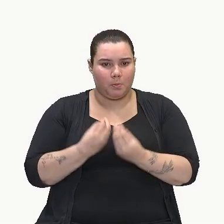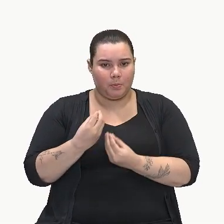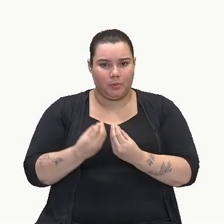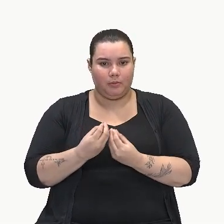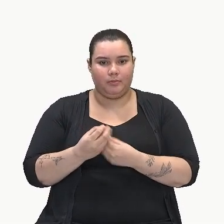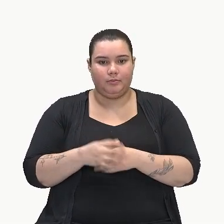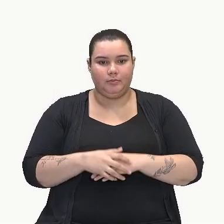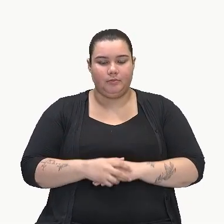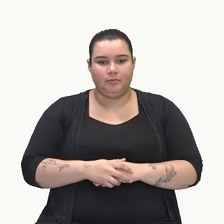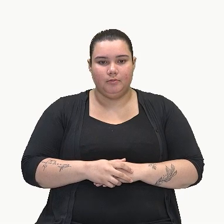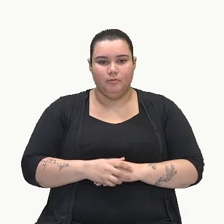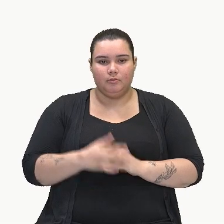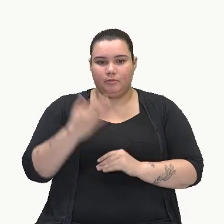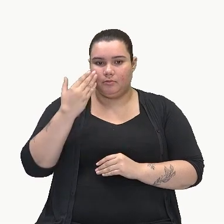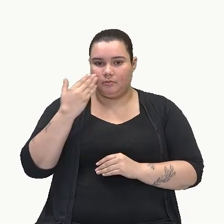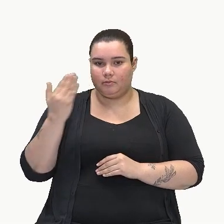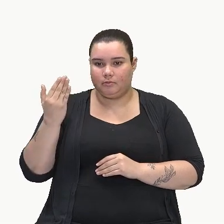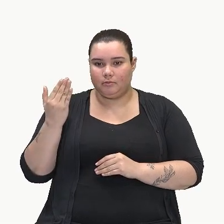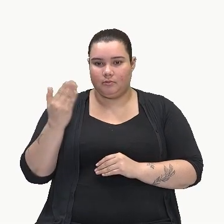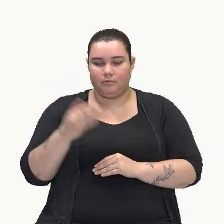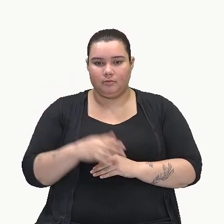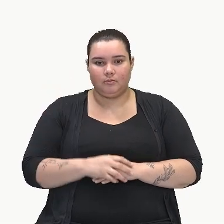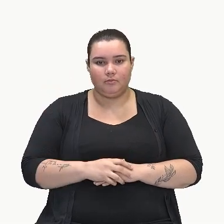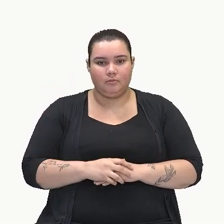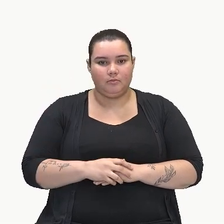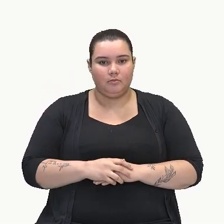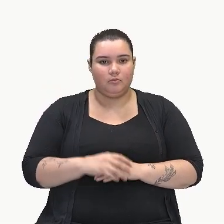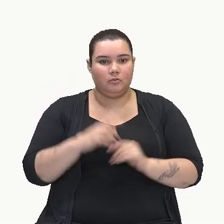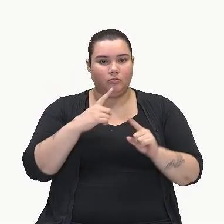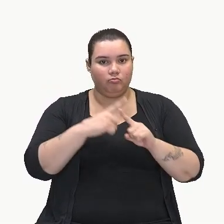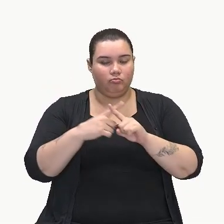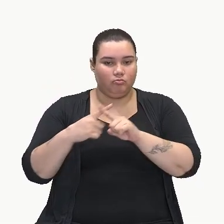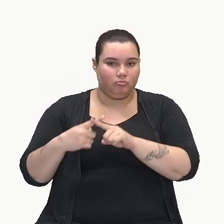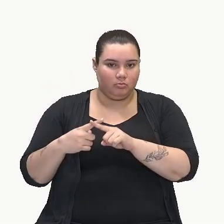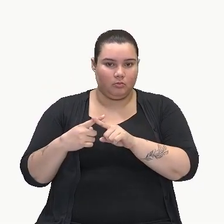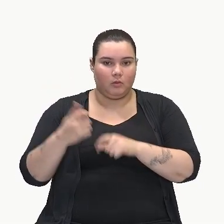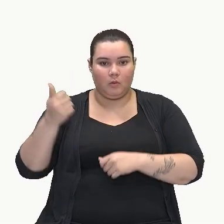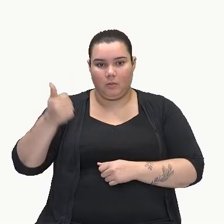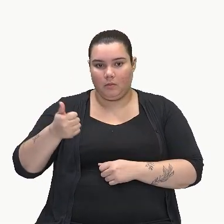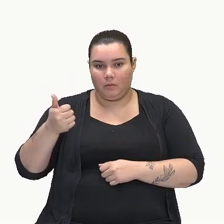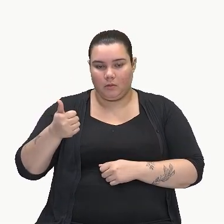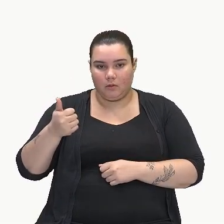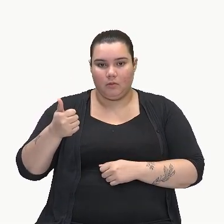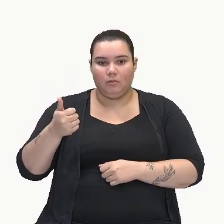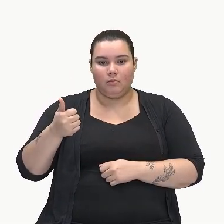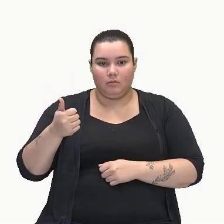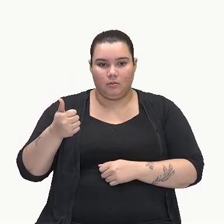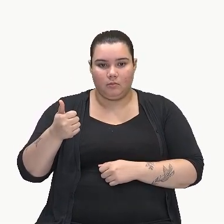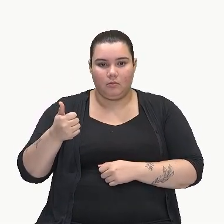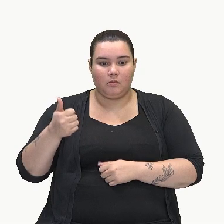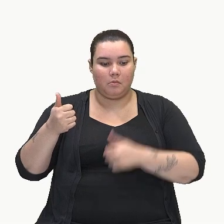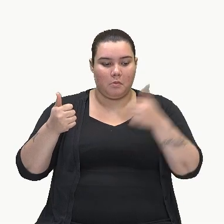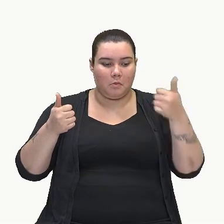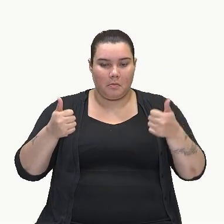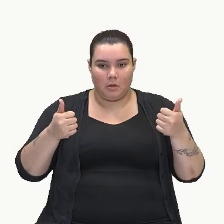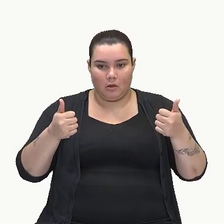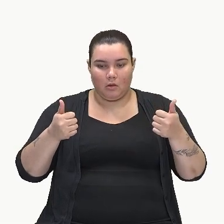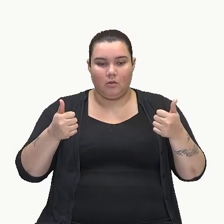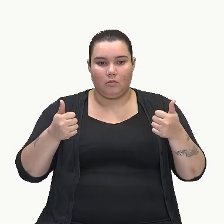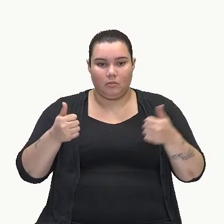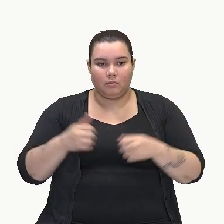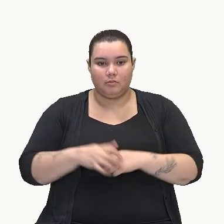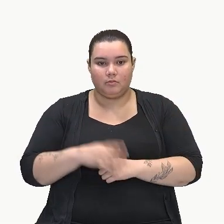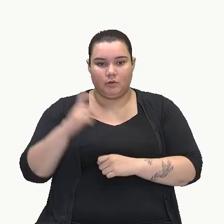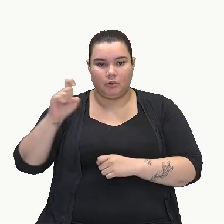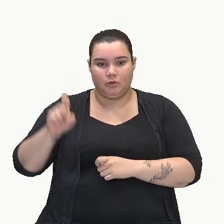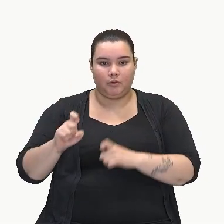polinômios? Olha aí, nós vamos multiplicar o primeiro pelo primeiro, x vezes